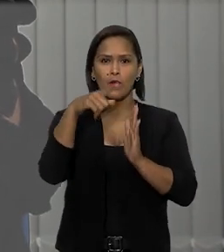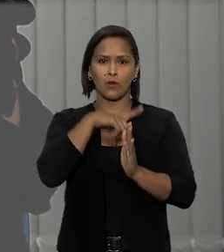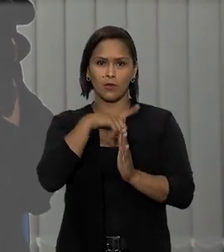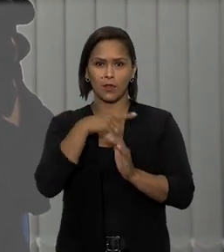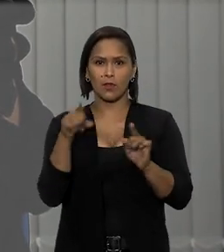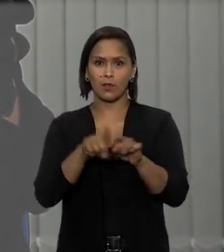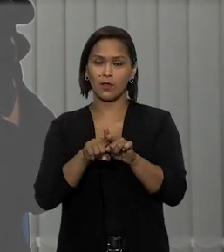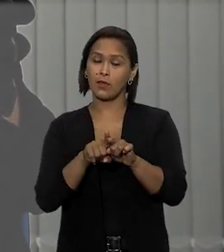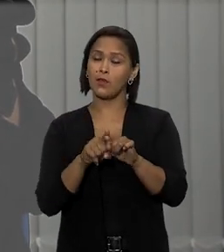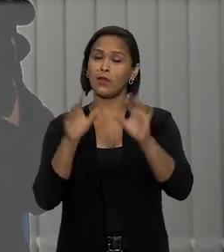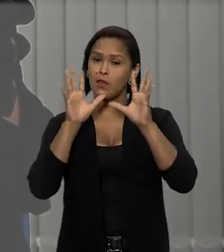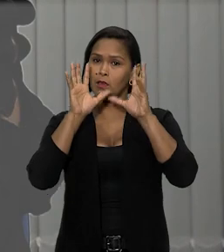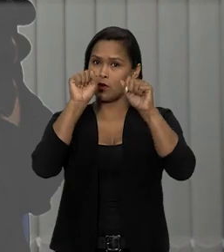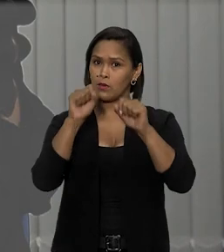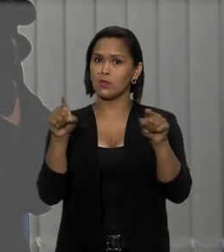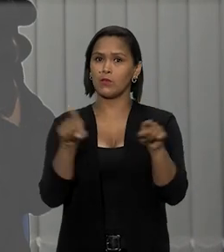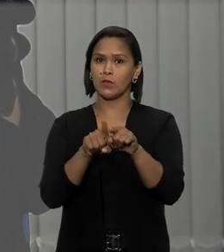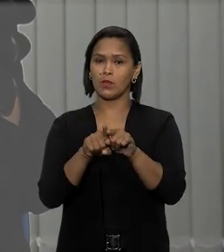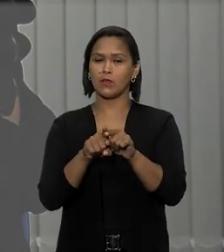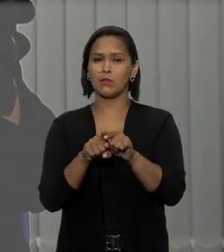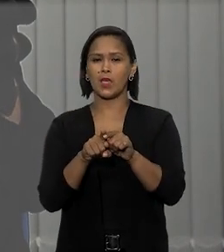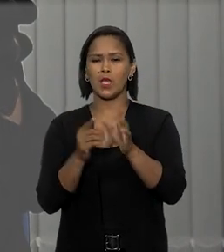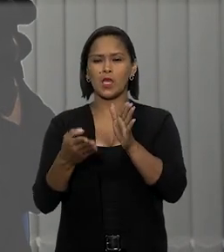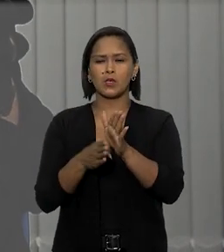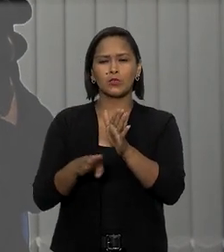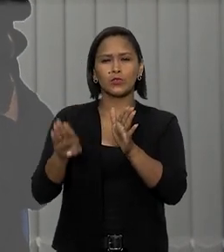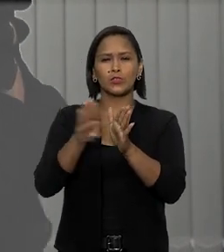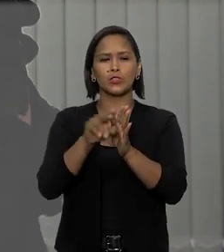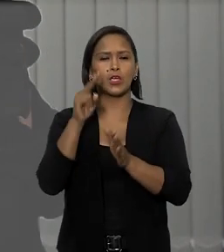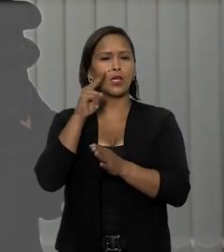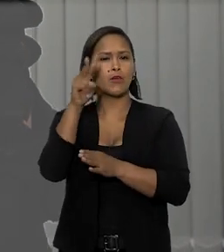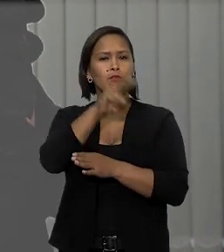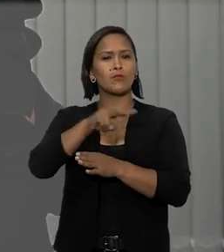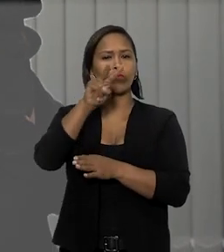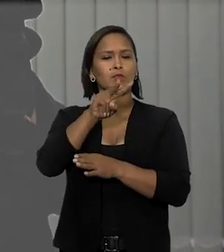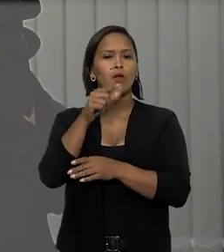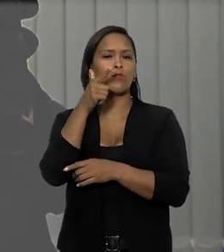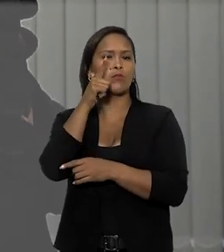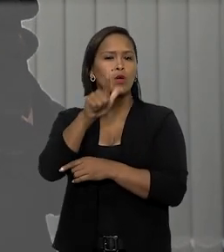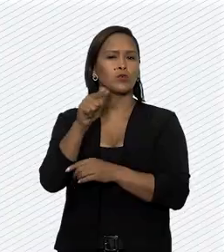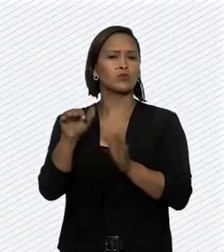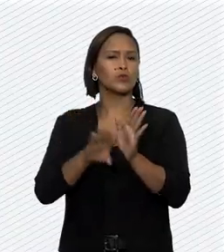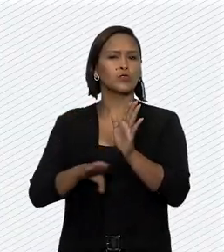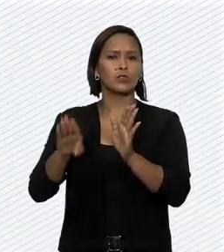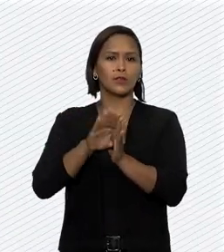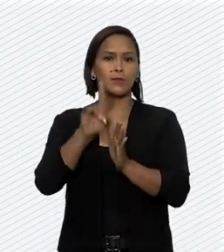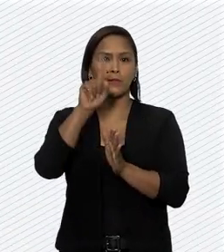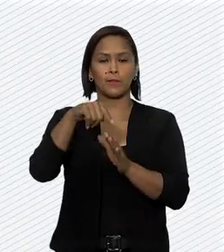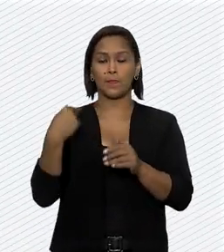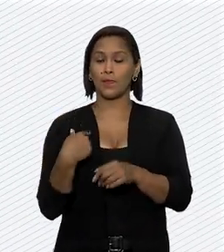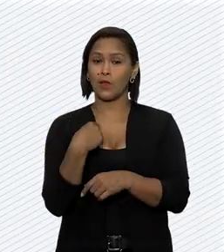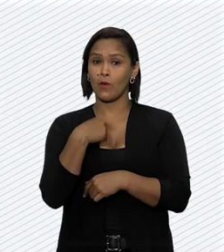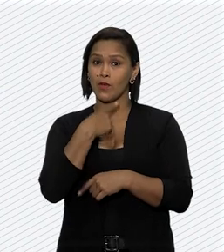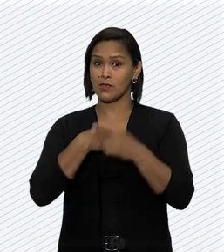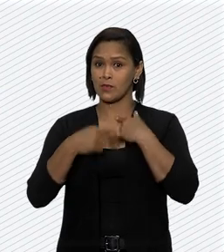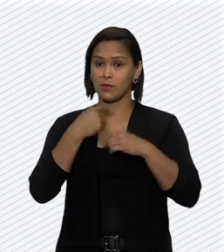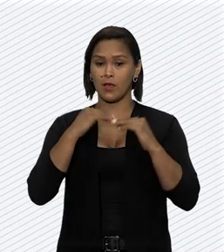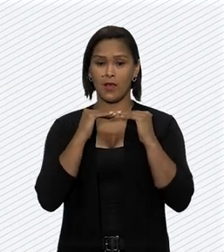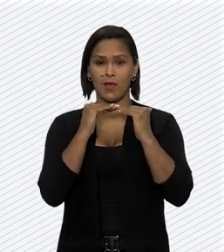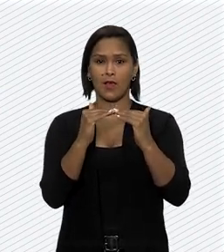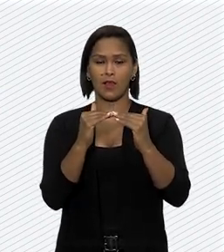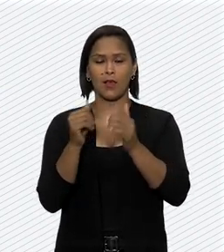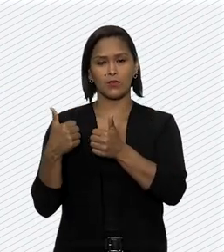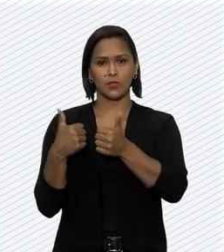e o tribunal chegue na sua visão, aonde ele quer chegar. Com esse intuito, o tribunal,